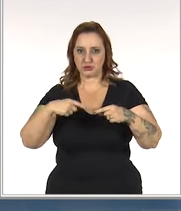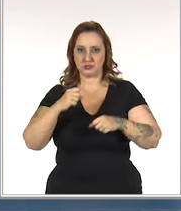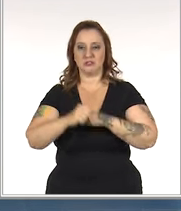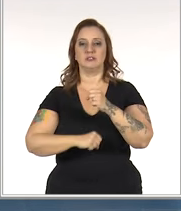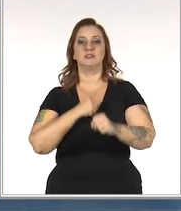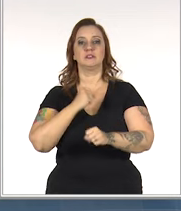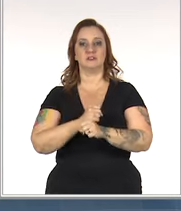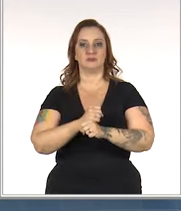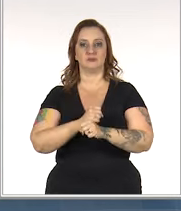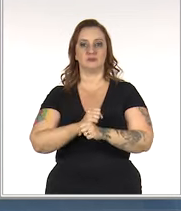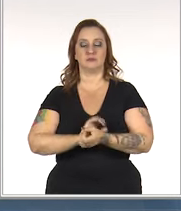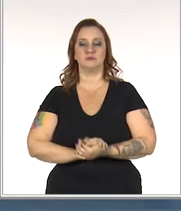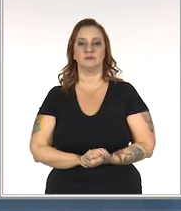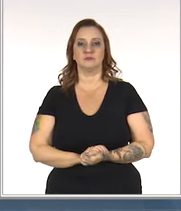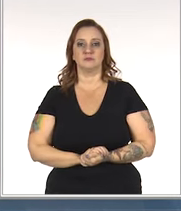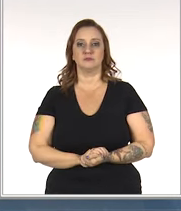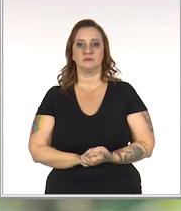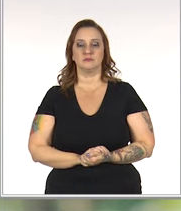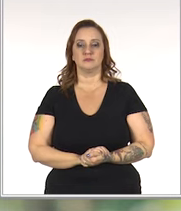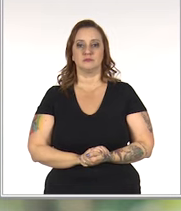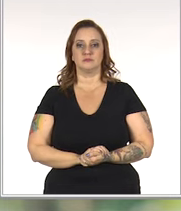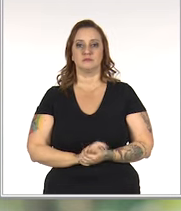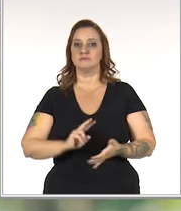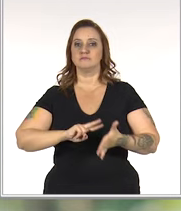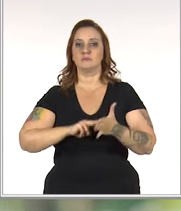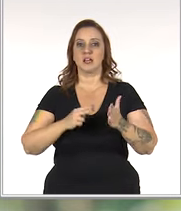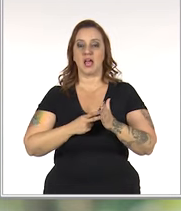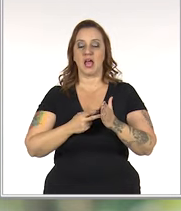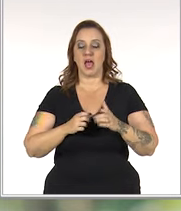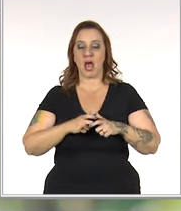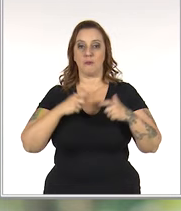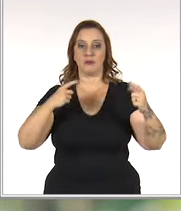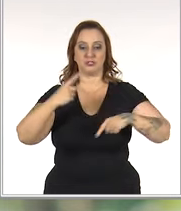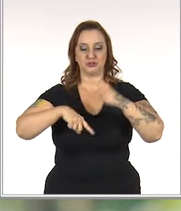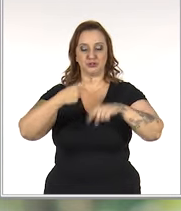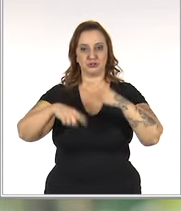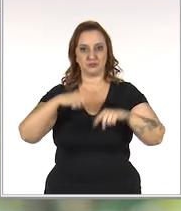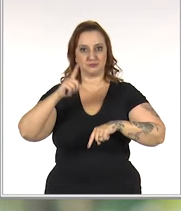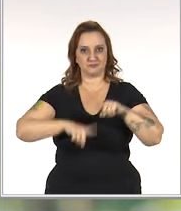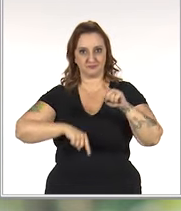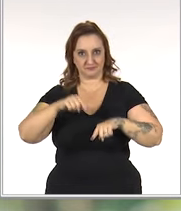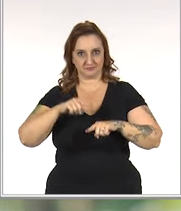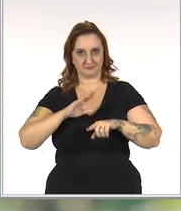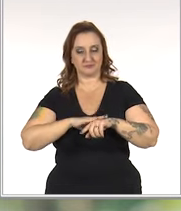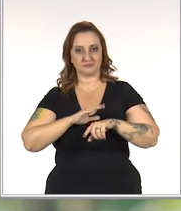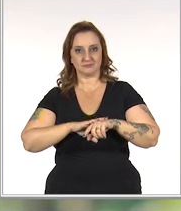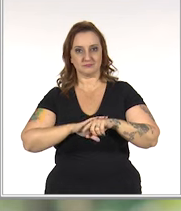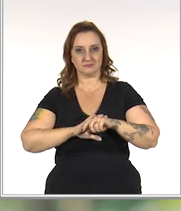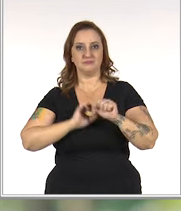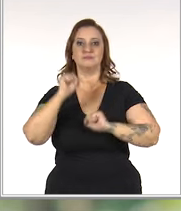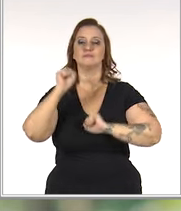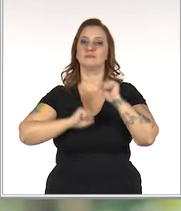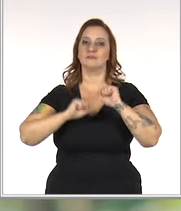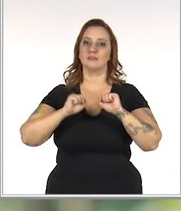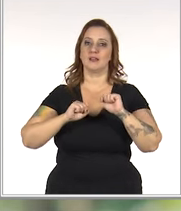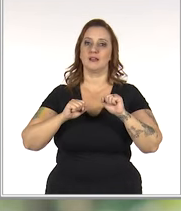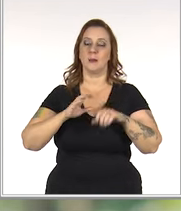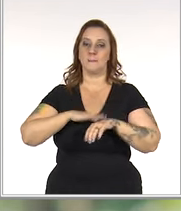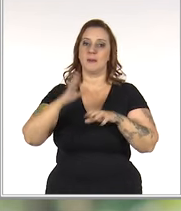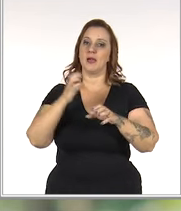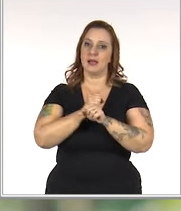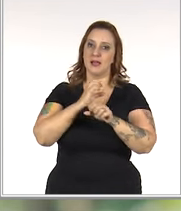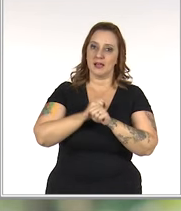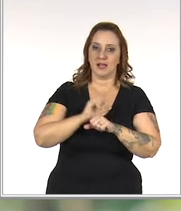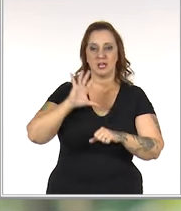vezes por ano? Não é somente aumentar o giro dos produtos que vai fazer com que a empresa tenha mais